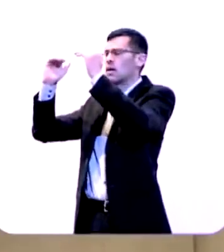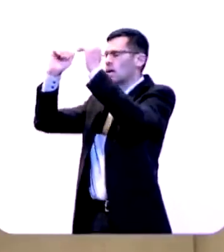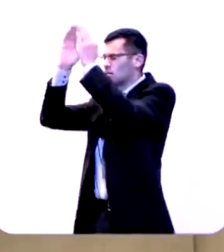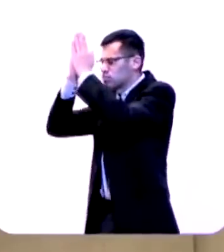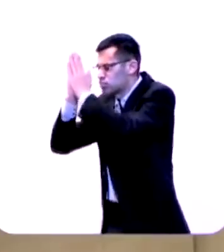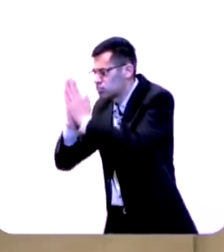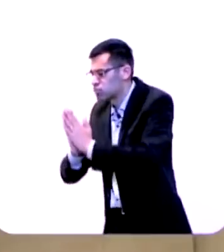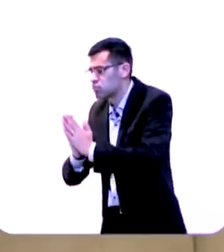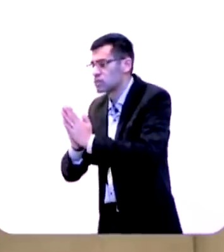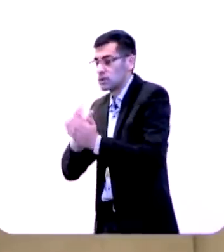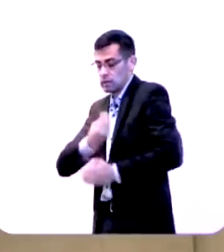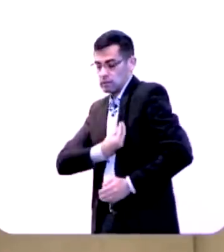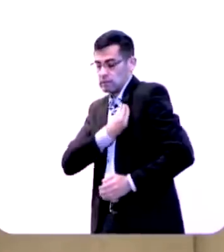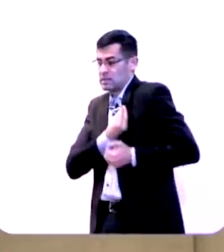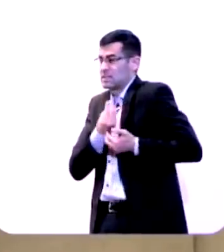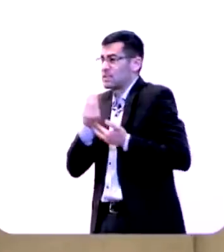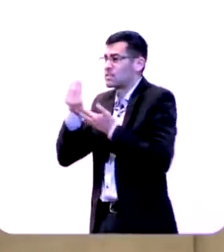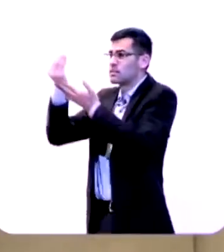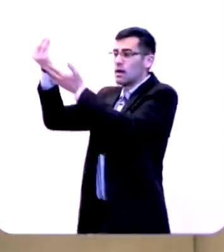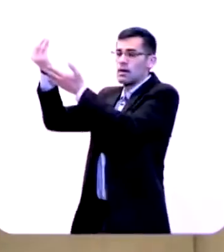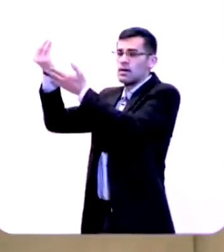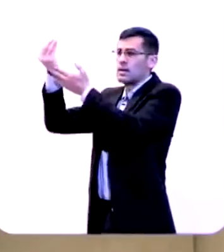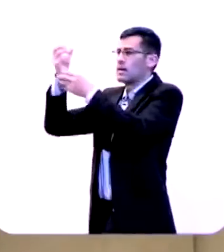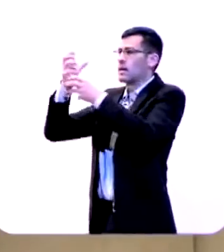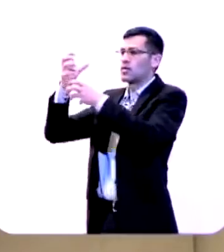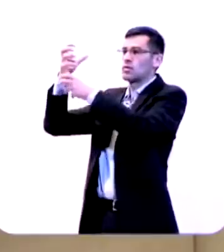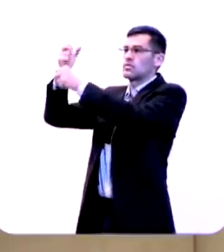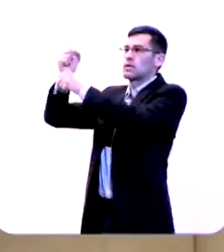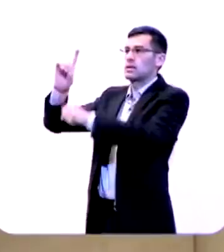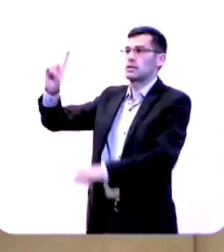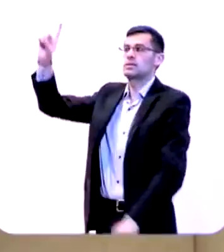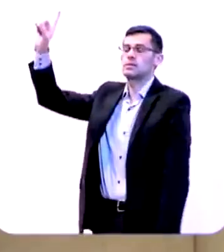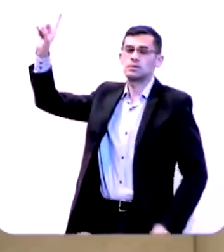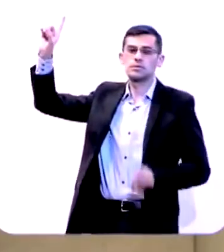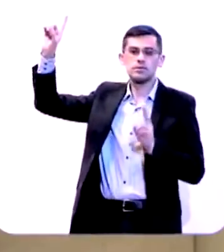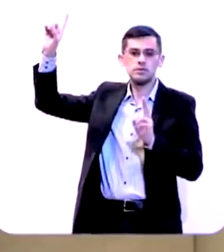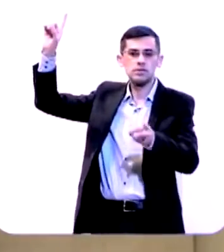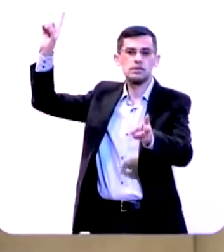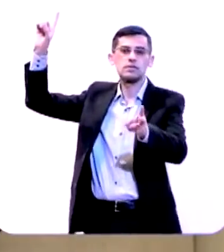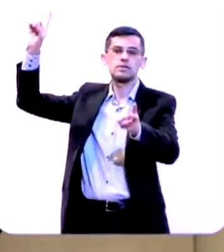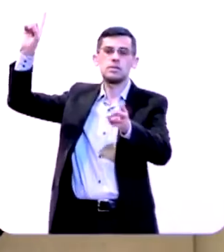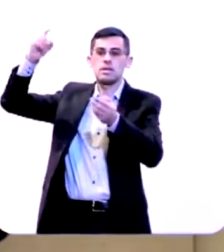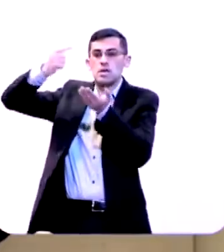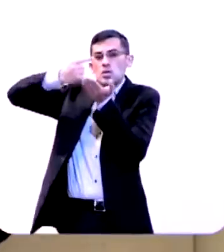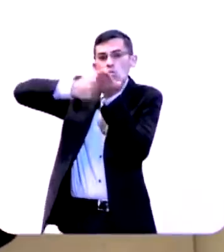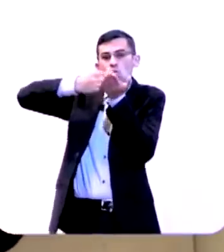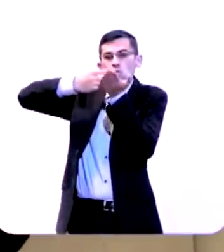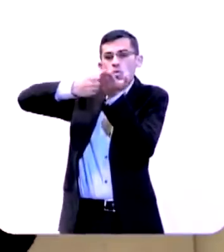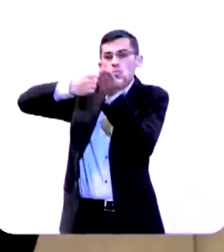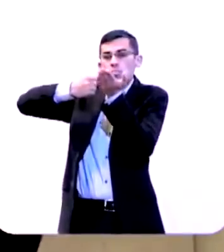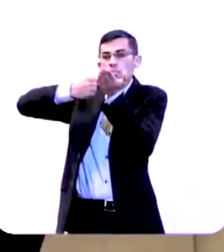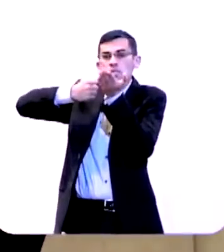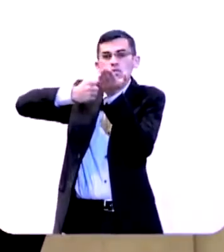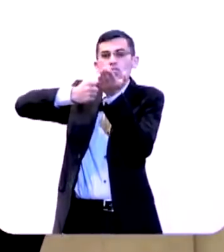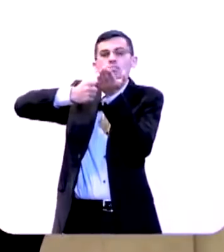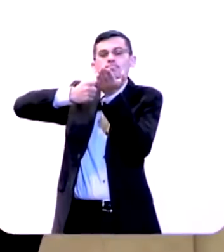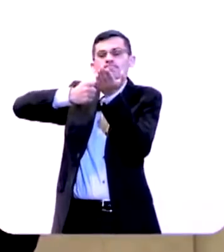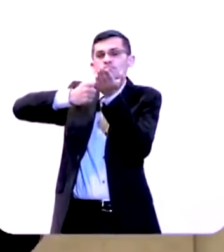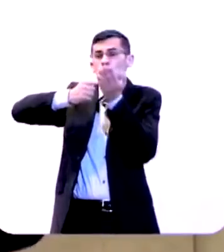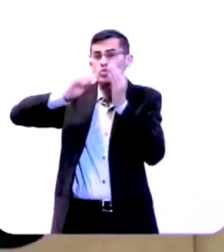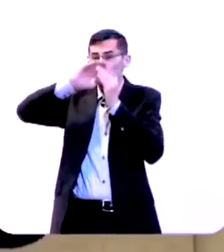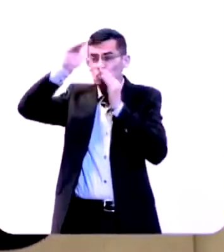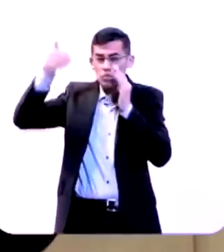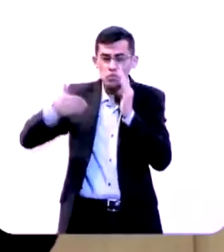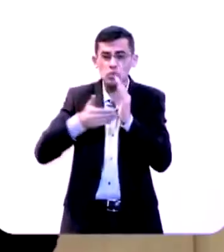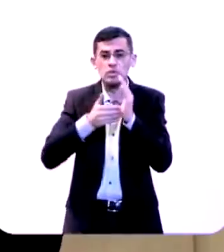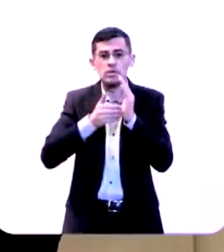é entrega a ele é dependência dele é compromisso radical com ele